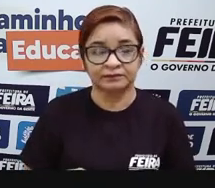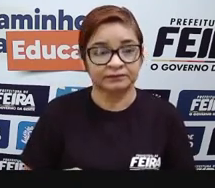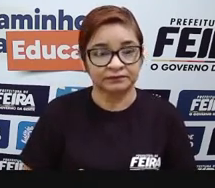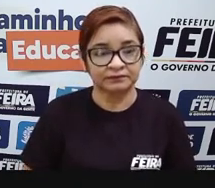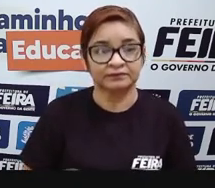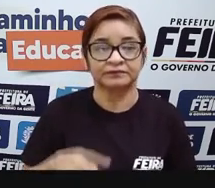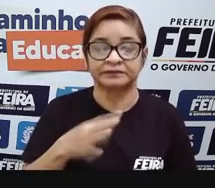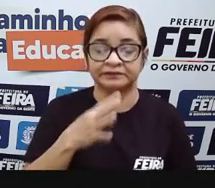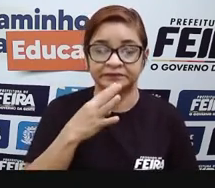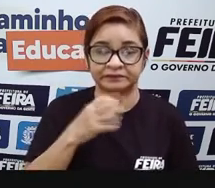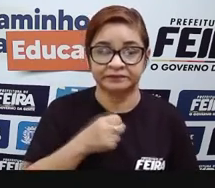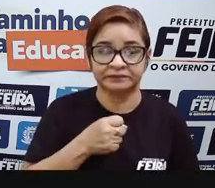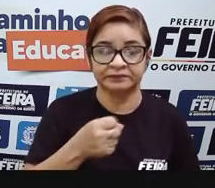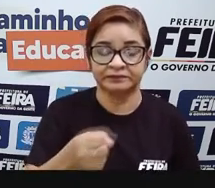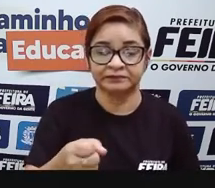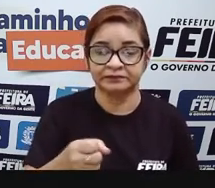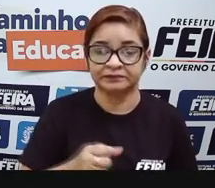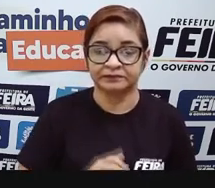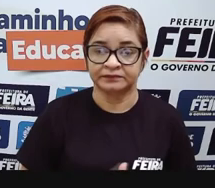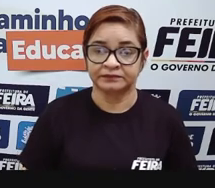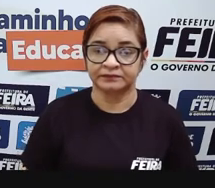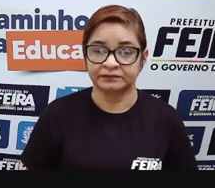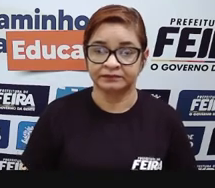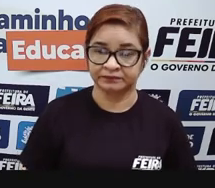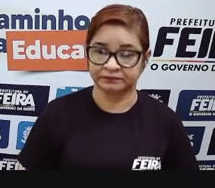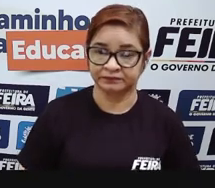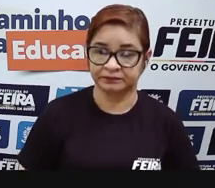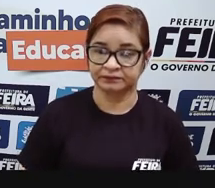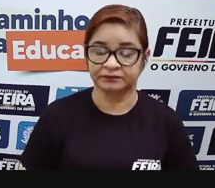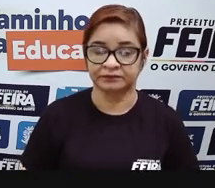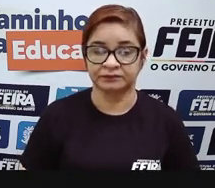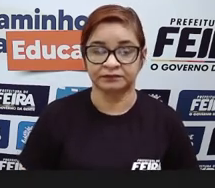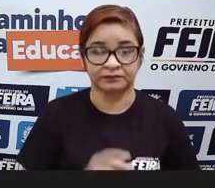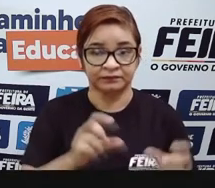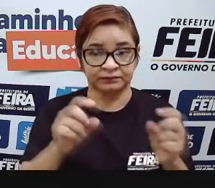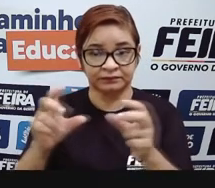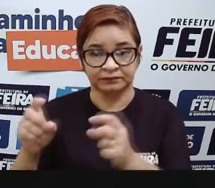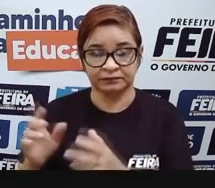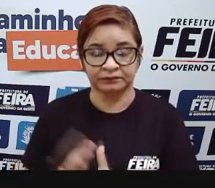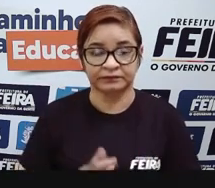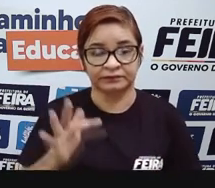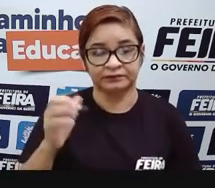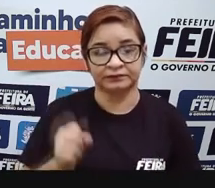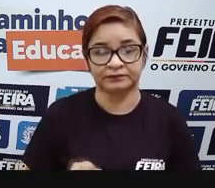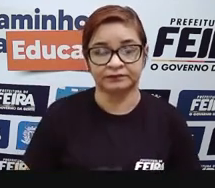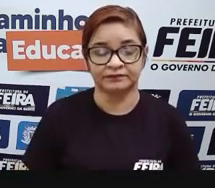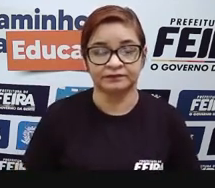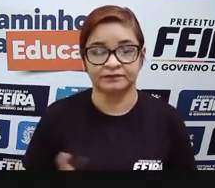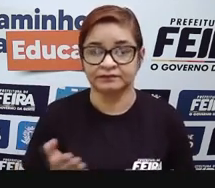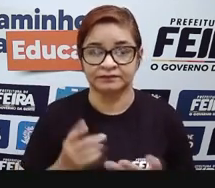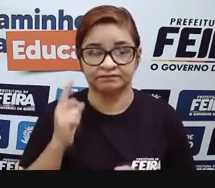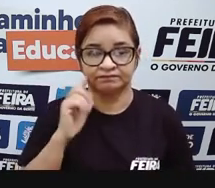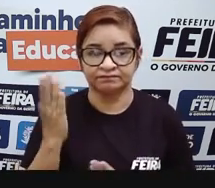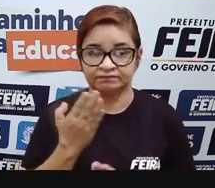conhecendo. É uma reportagem também que fala sobre o comércio. Eu não vou mostrar pra vocês agora.